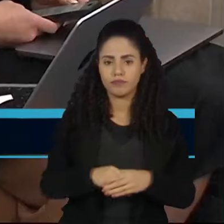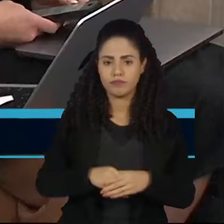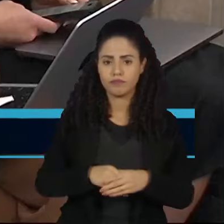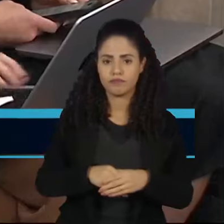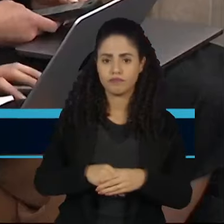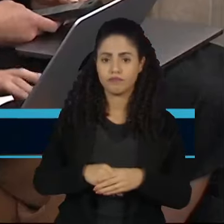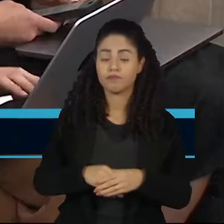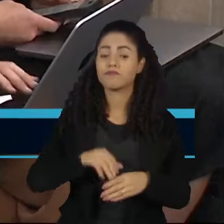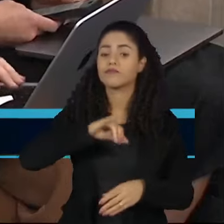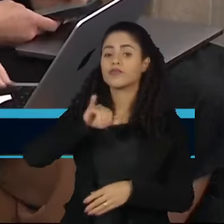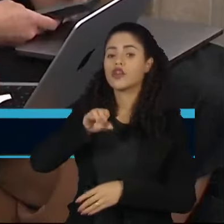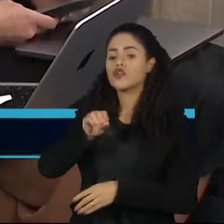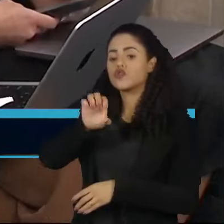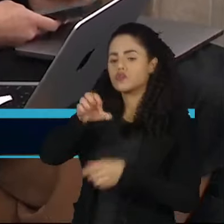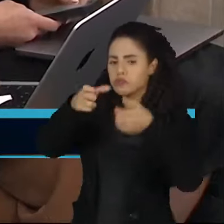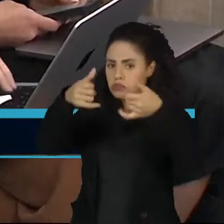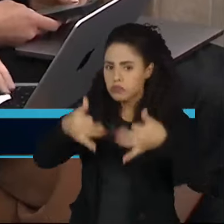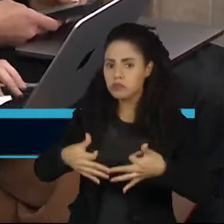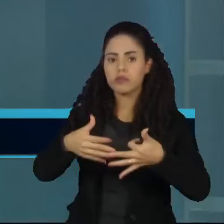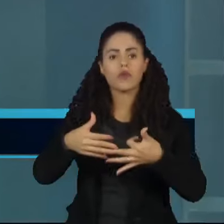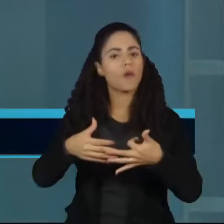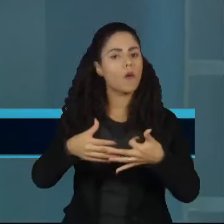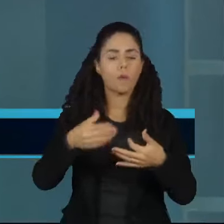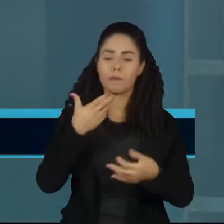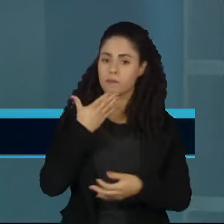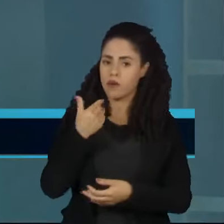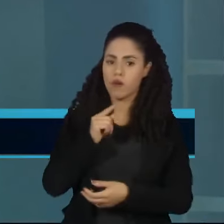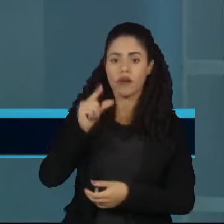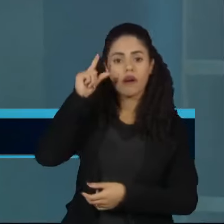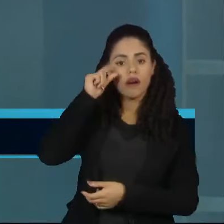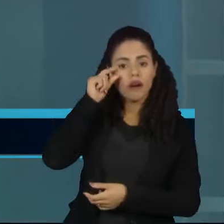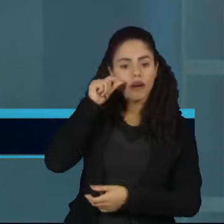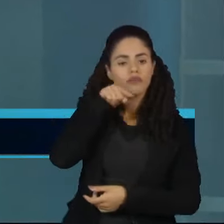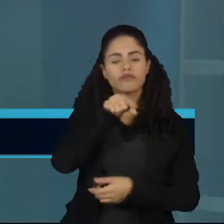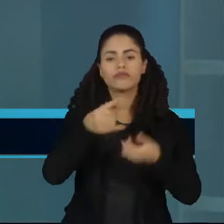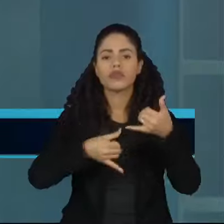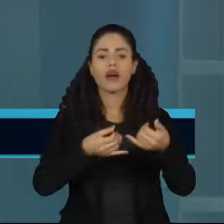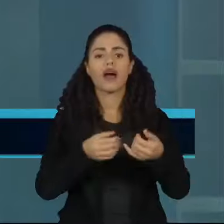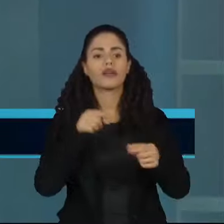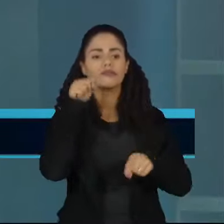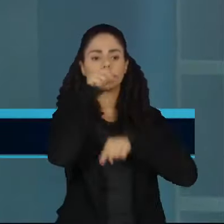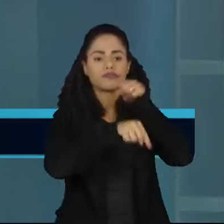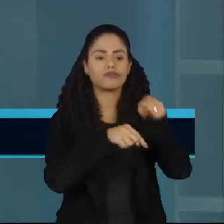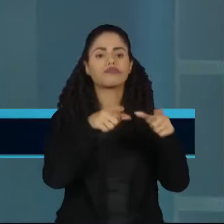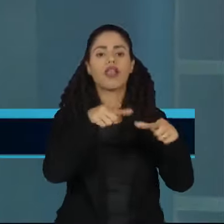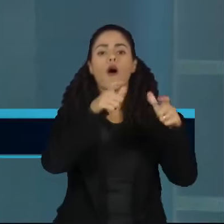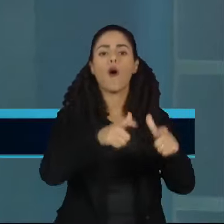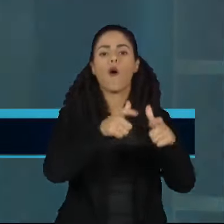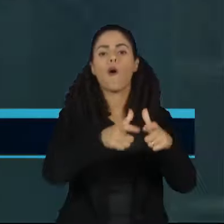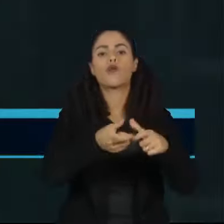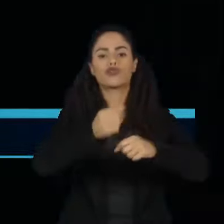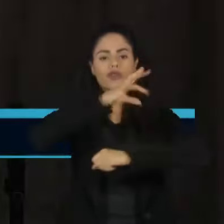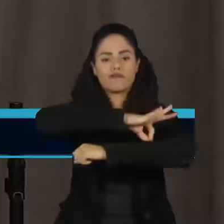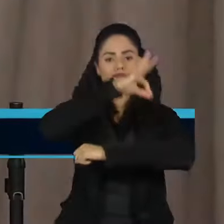Joe Biden disse que desaconselhou Tel Aviv a mirar nas refinarias de petróleo iranianas.